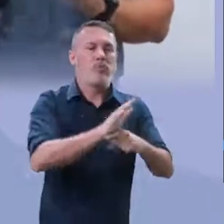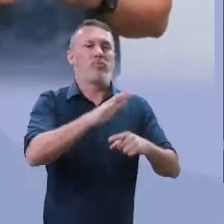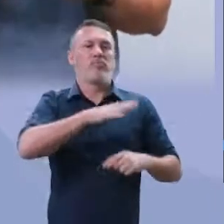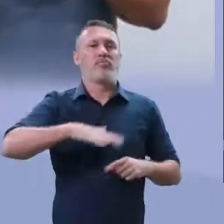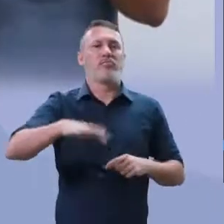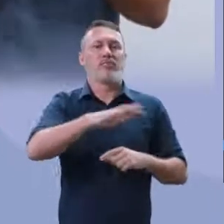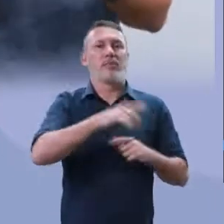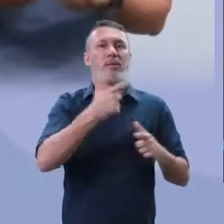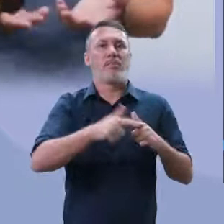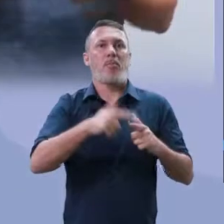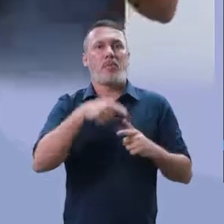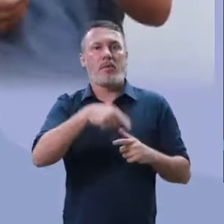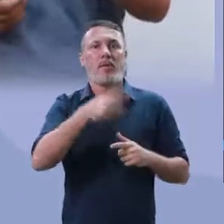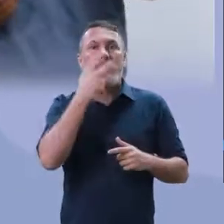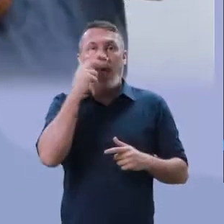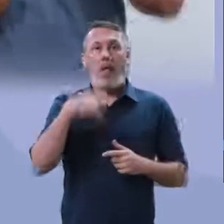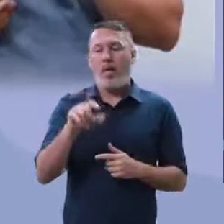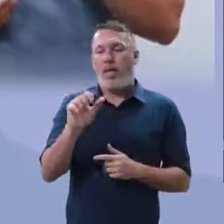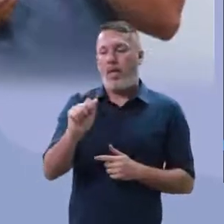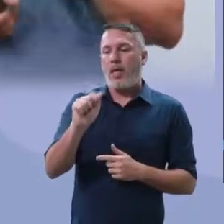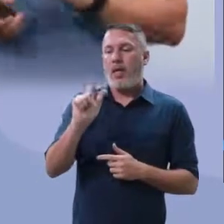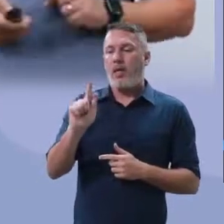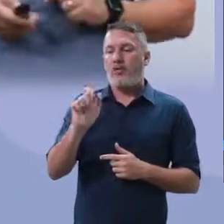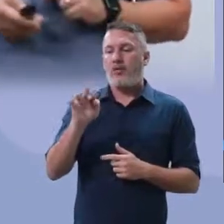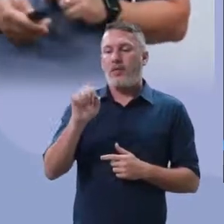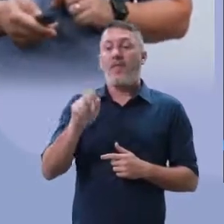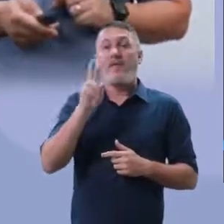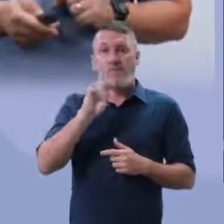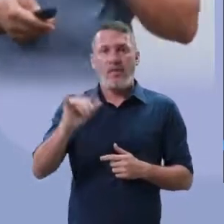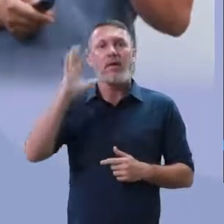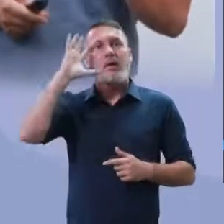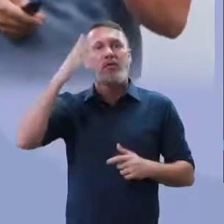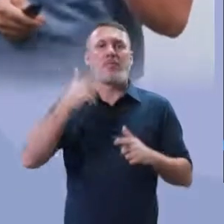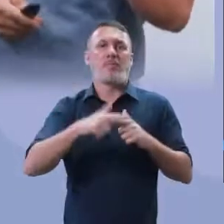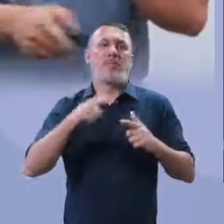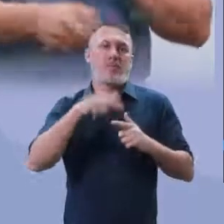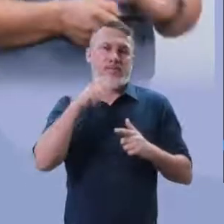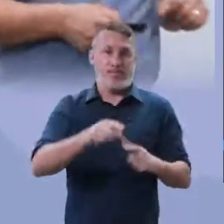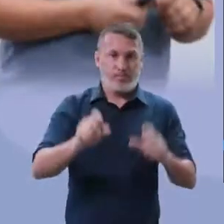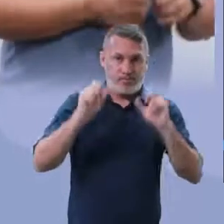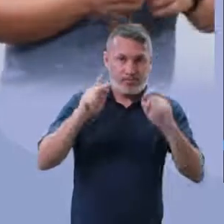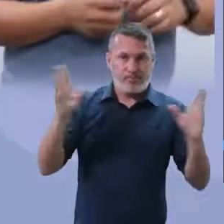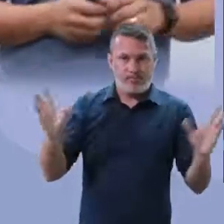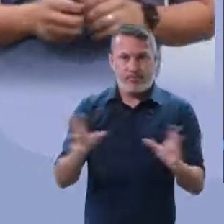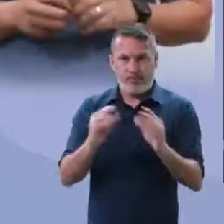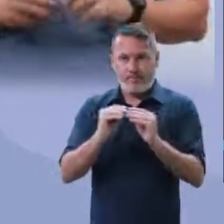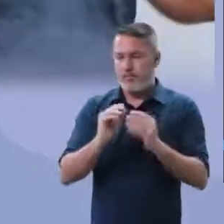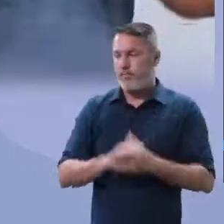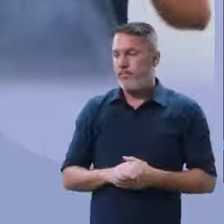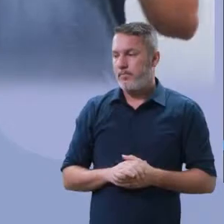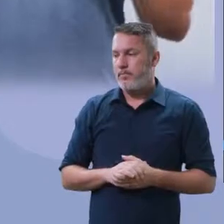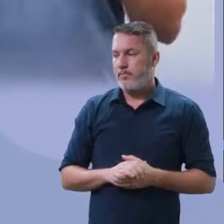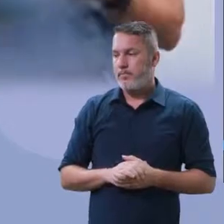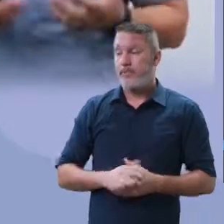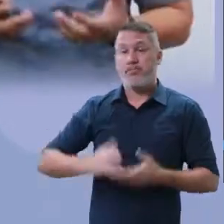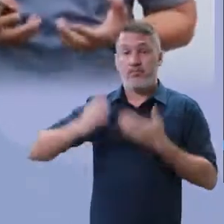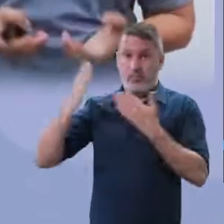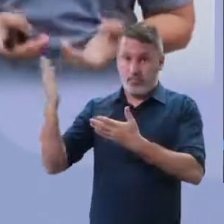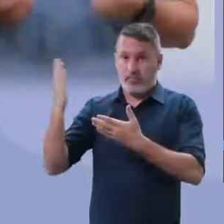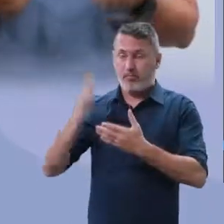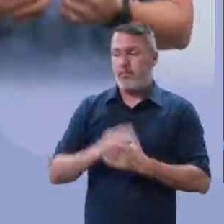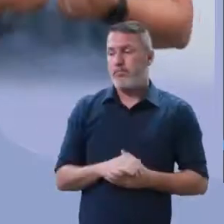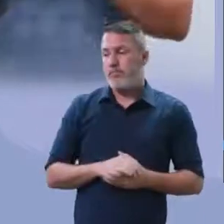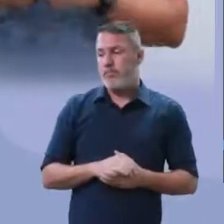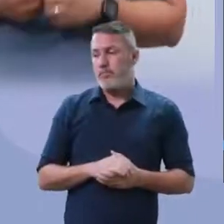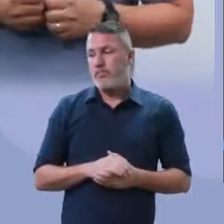problemática, pode ser o agente para resolver essa problemática. Perfeito? Olha lá. É inegável